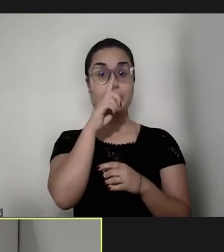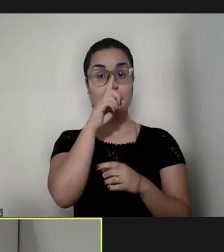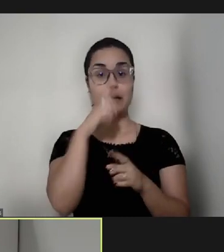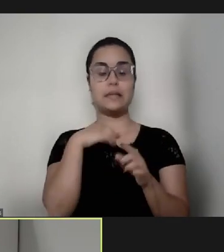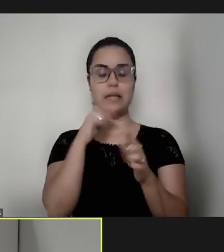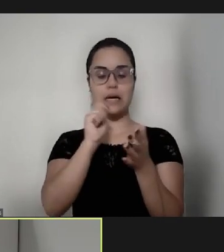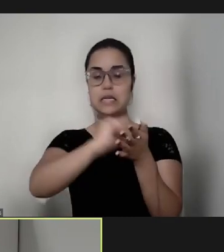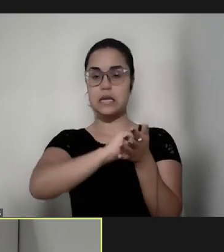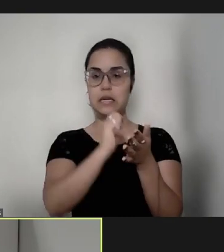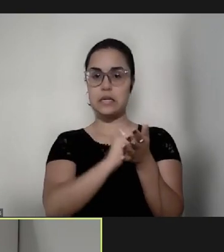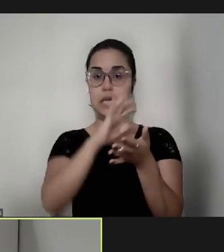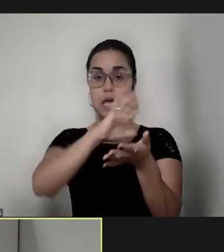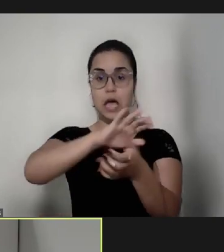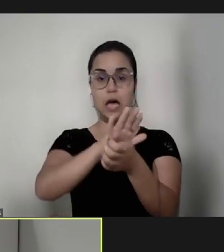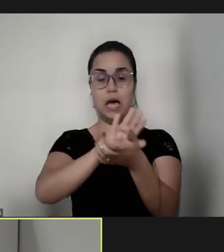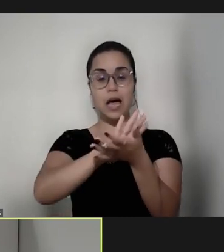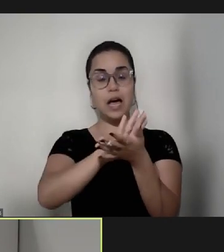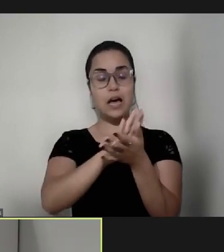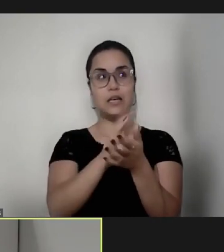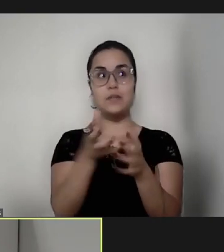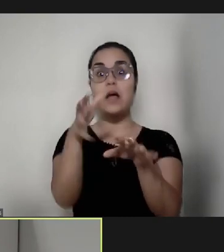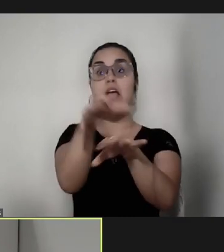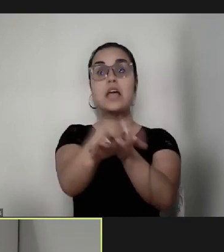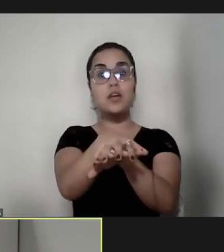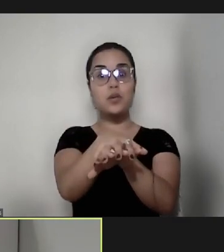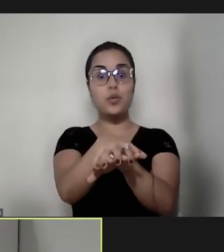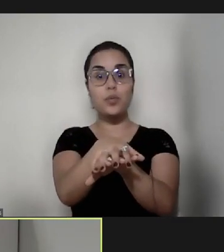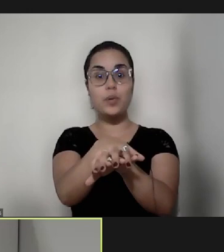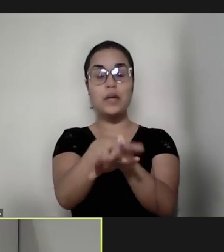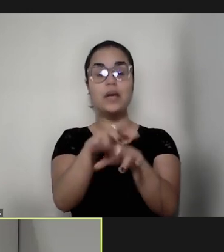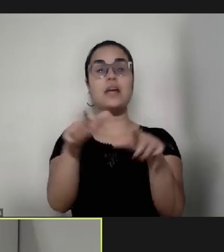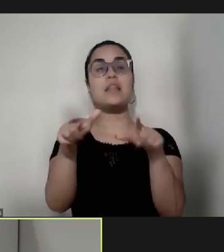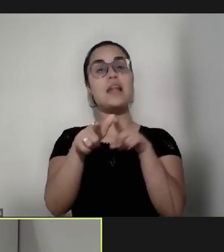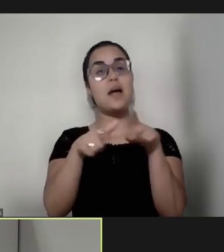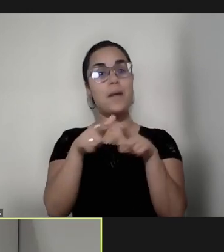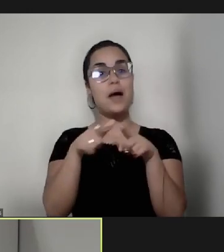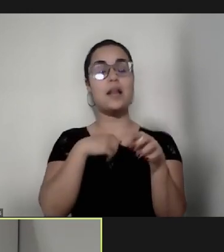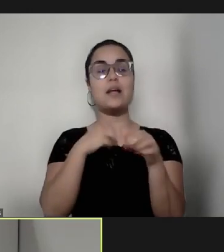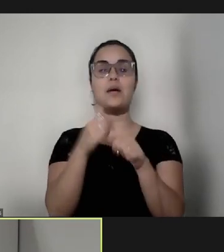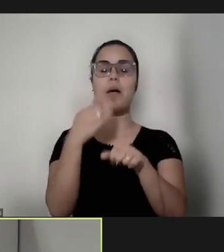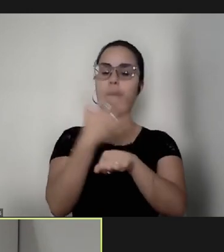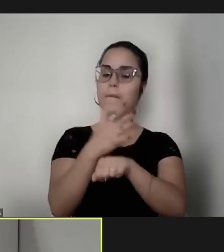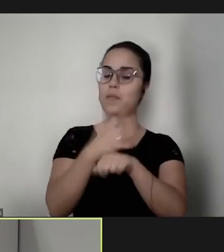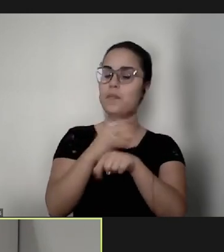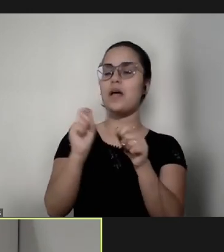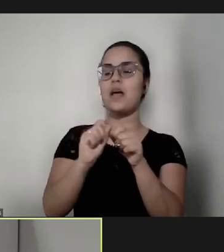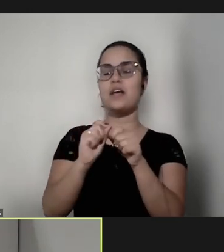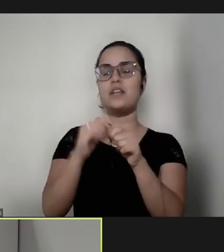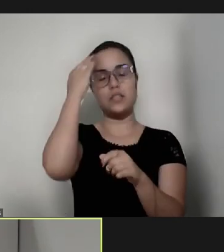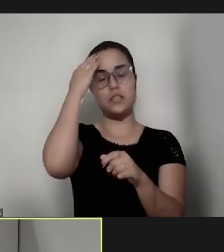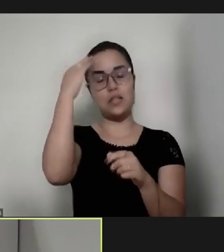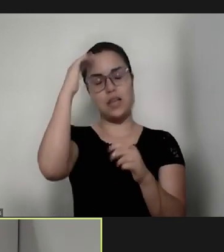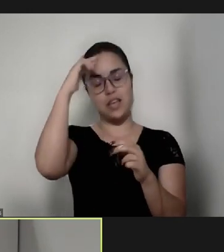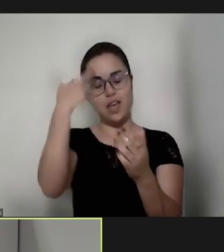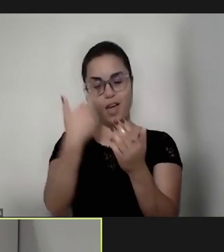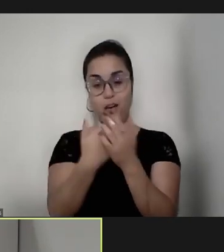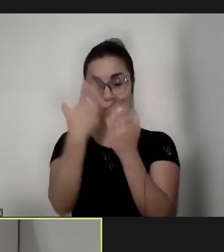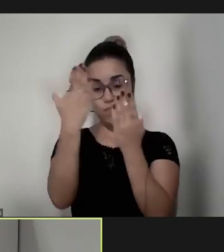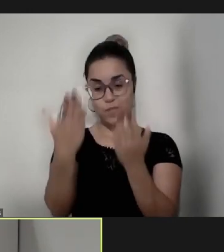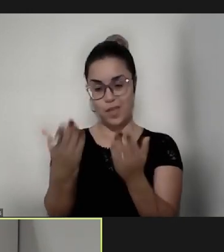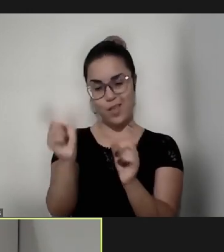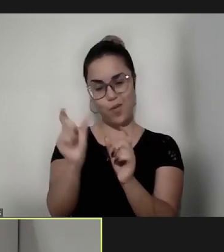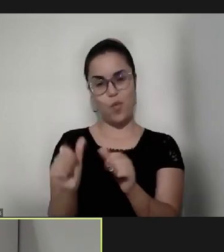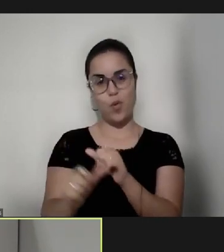inclusão, ato de incluir, interação, capacidade de entender e reconhecer o outro. Sou